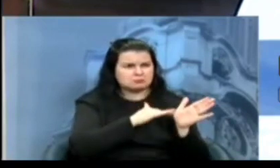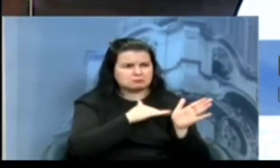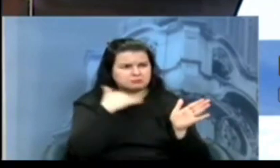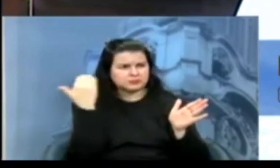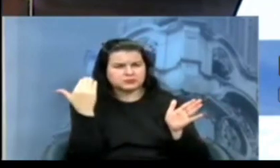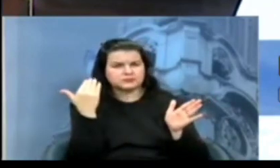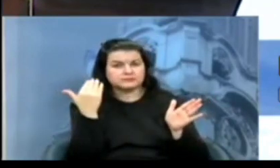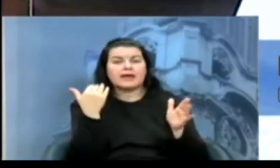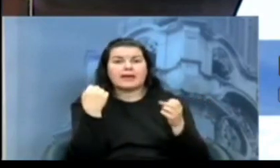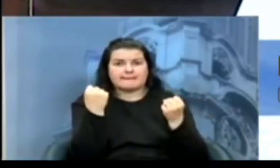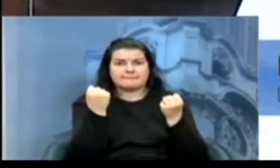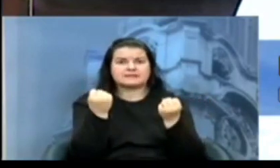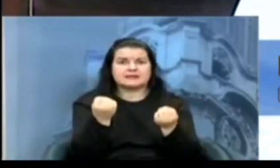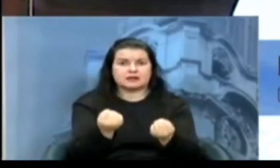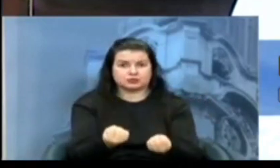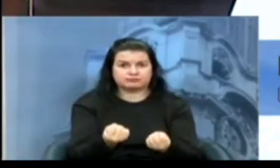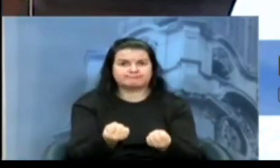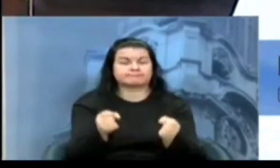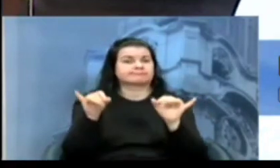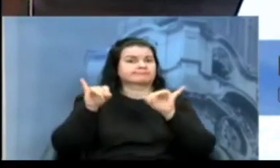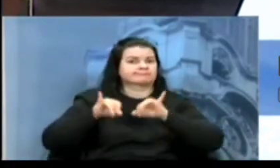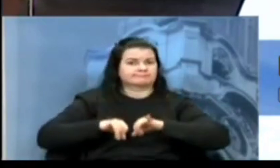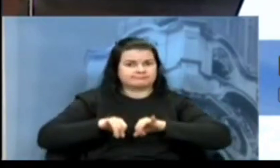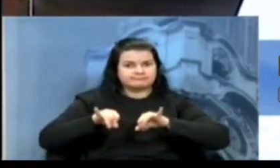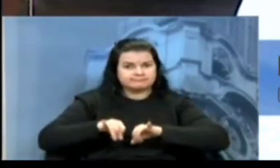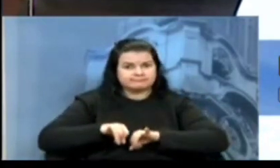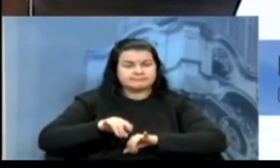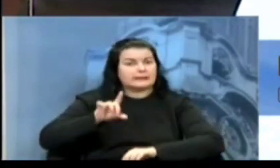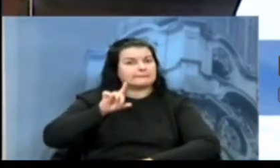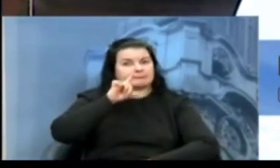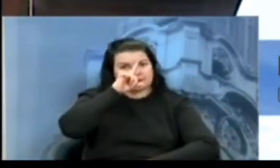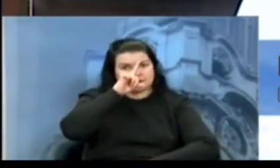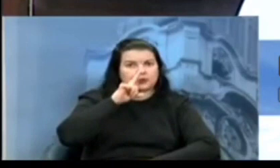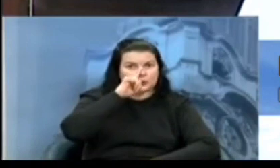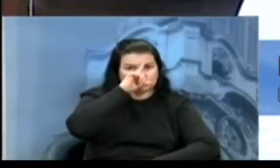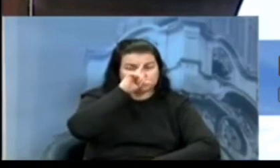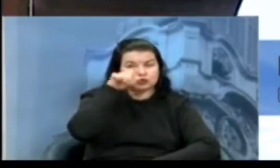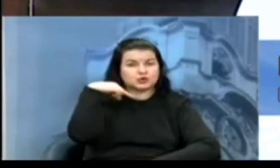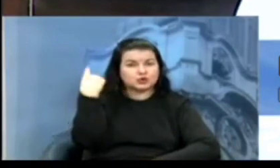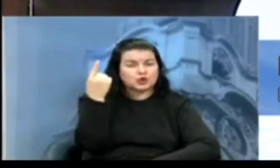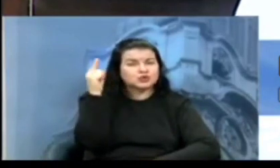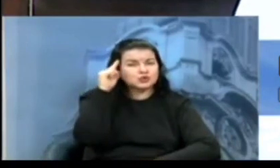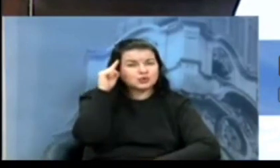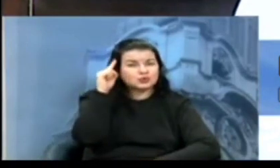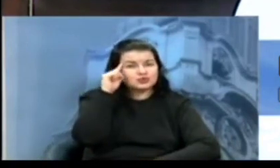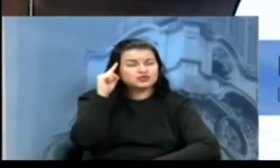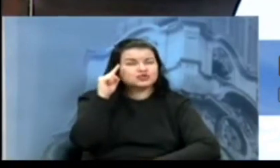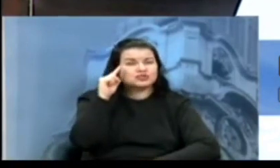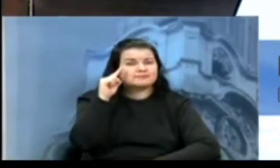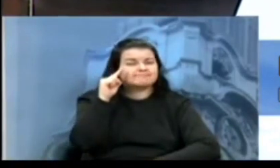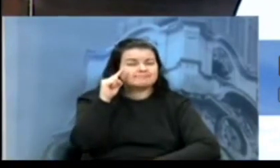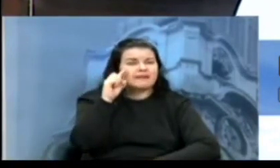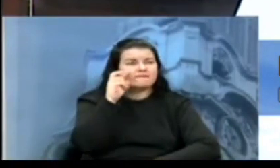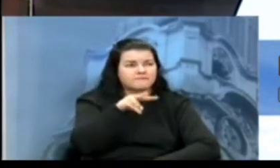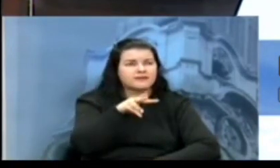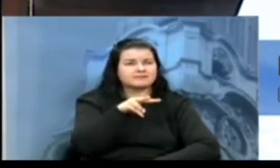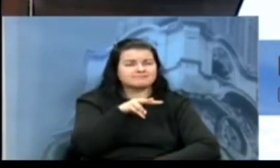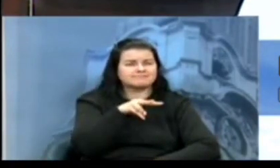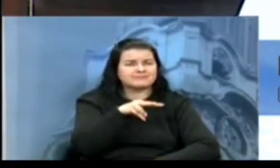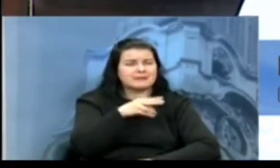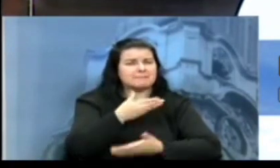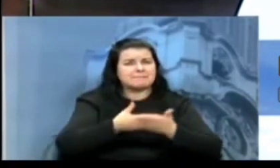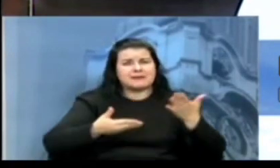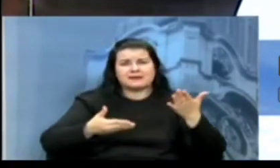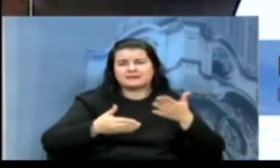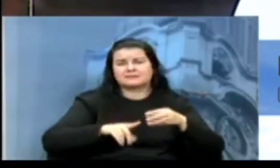de tudo, é perigoso. Lidamos diariamente com a perda do bem mais precioso do ser humano, a